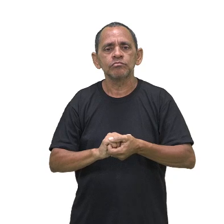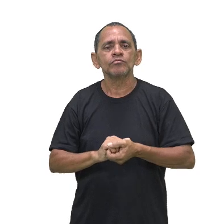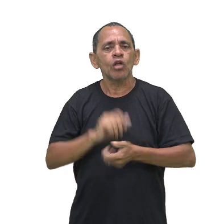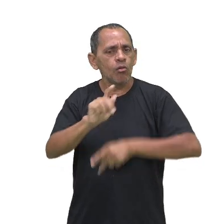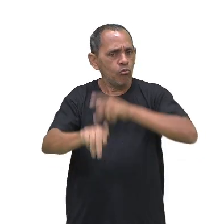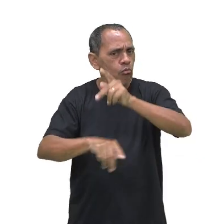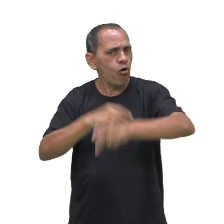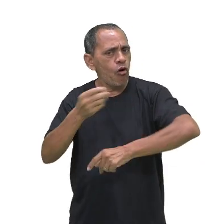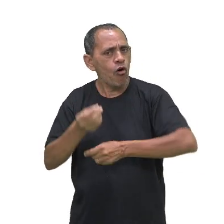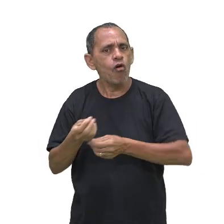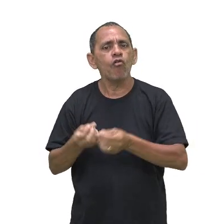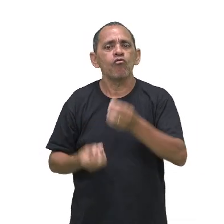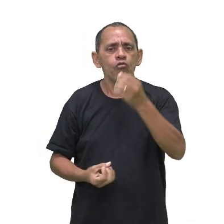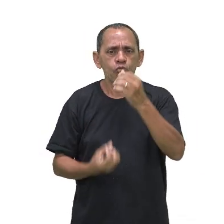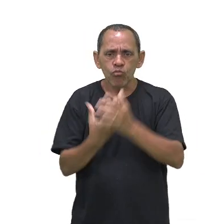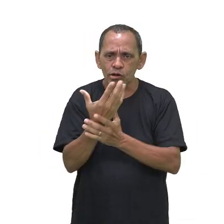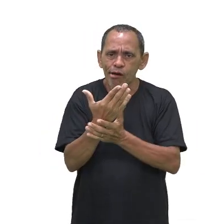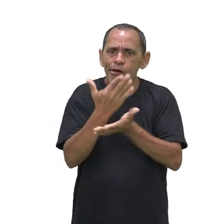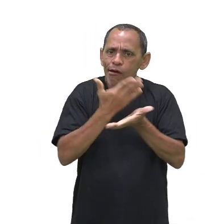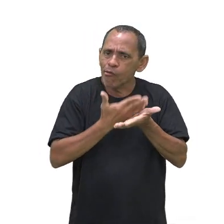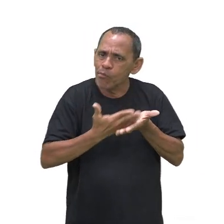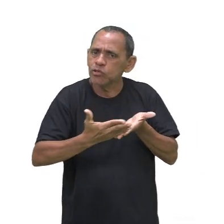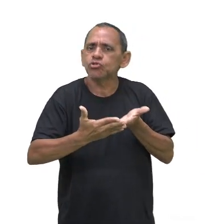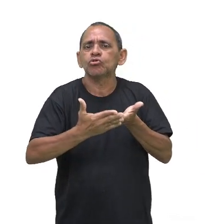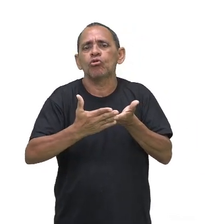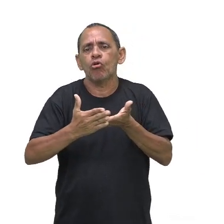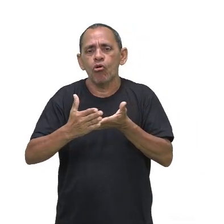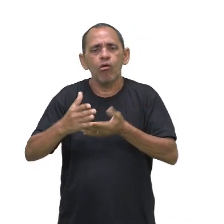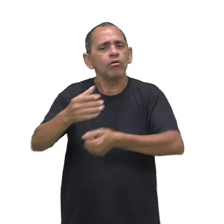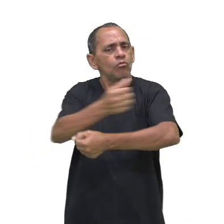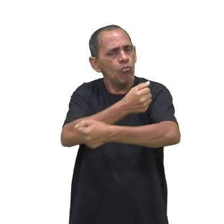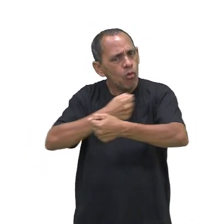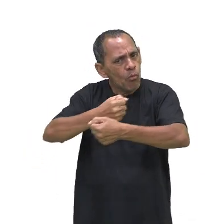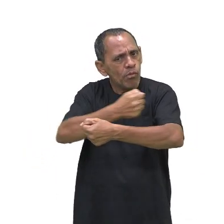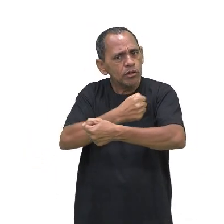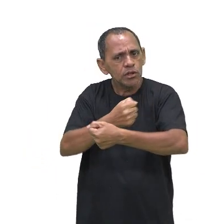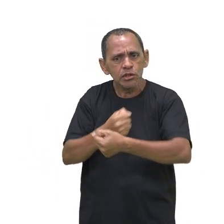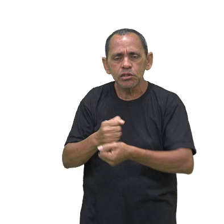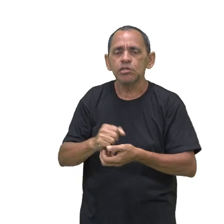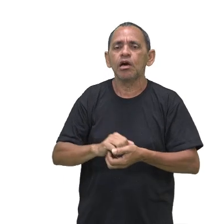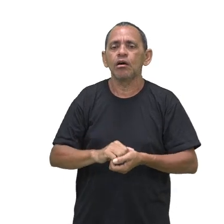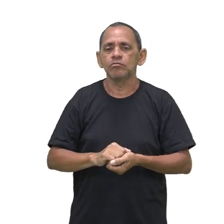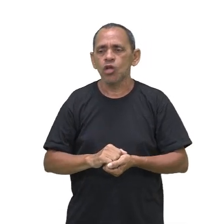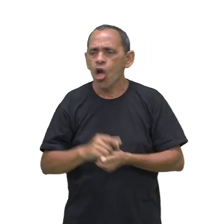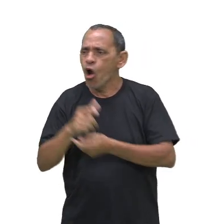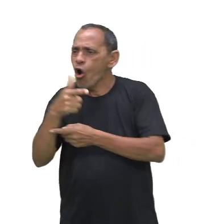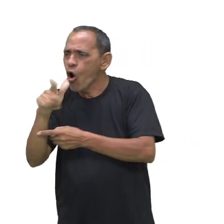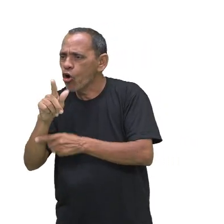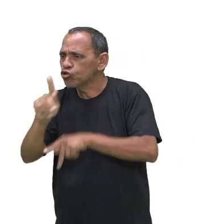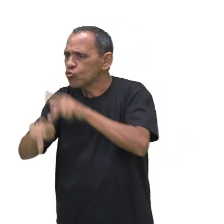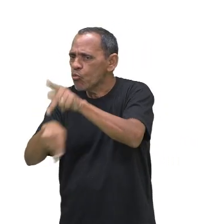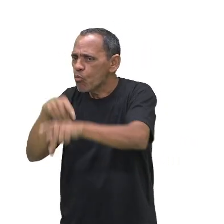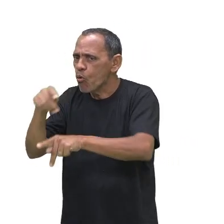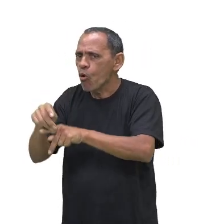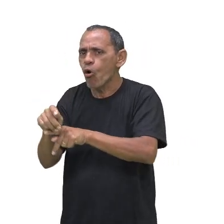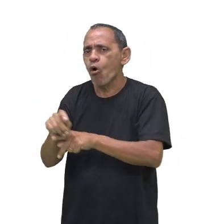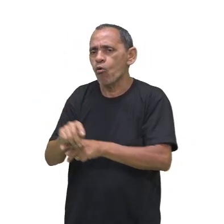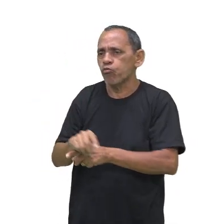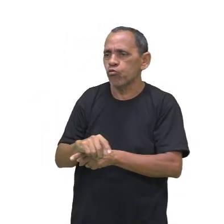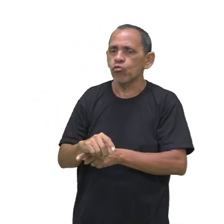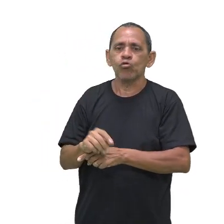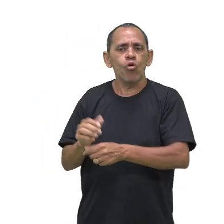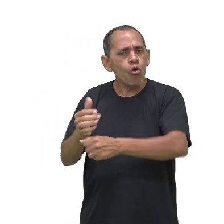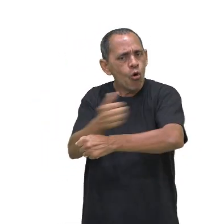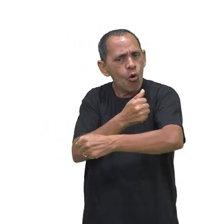de um determinado prato, prepara de um jeito, outro povo originário já prepara de outro jeito. Por quê? Ah,